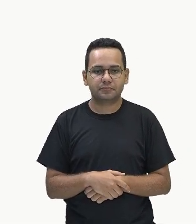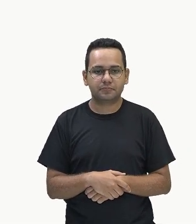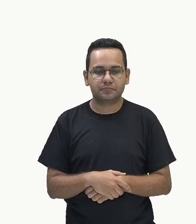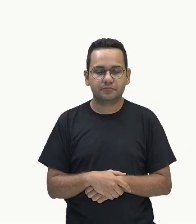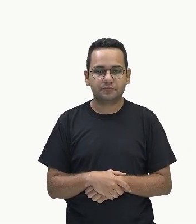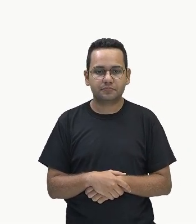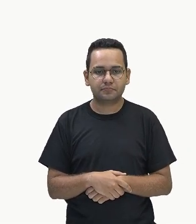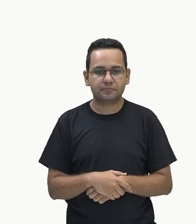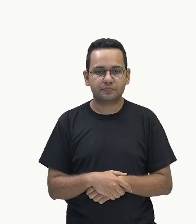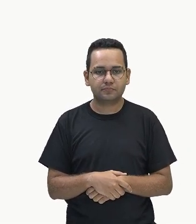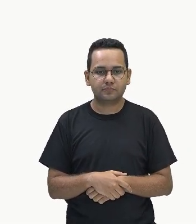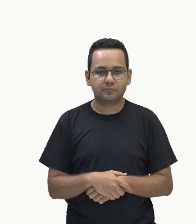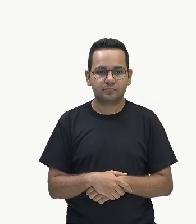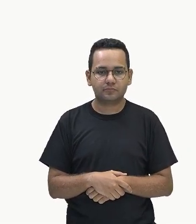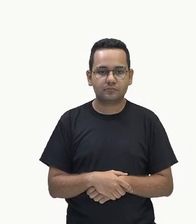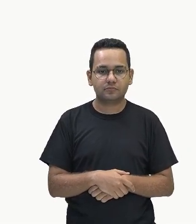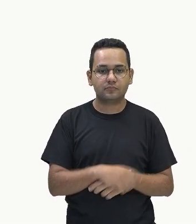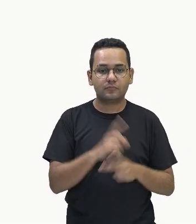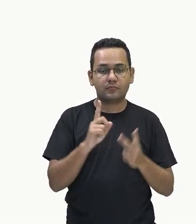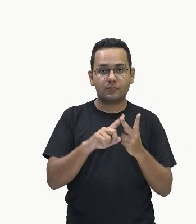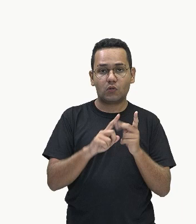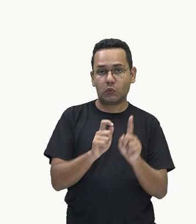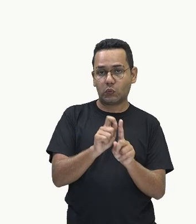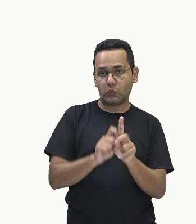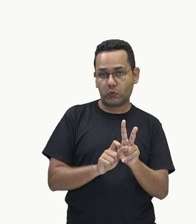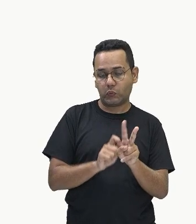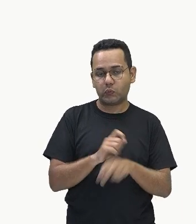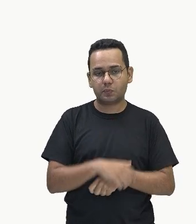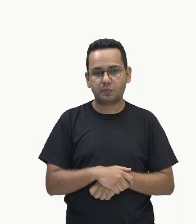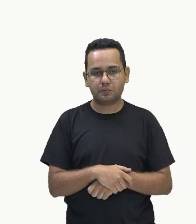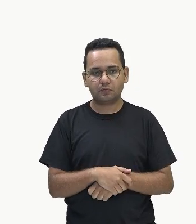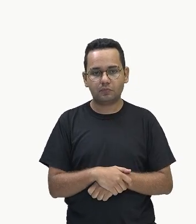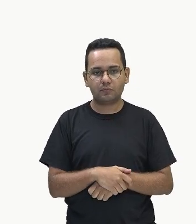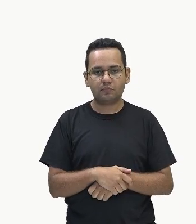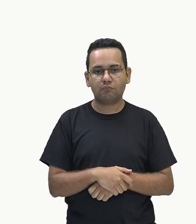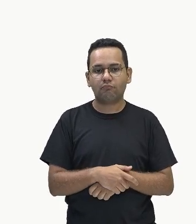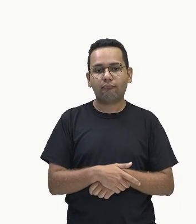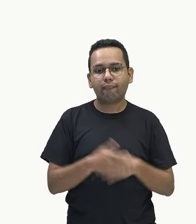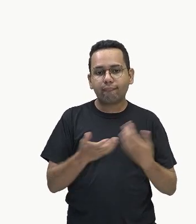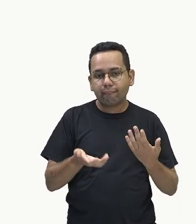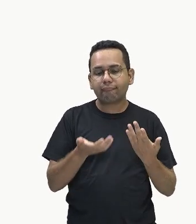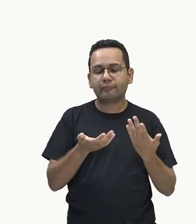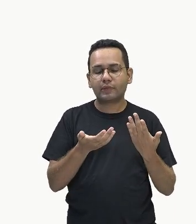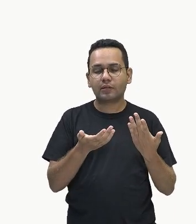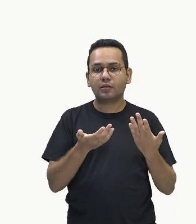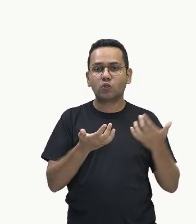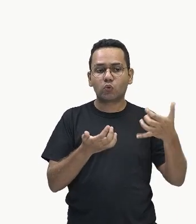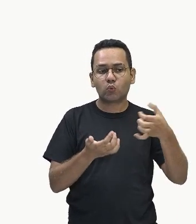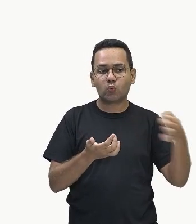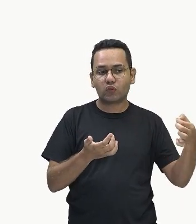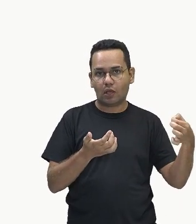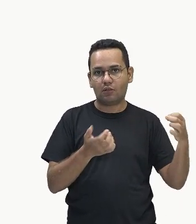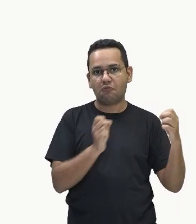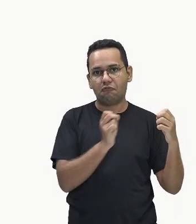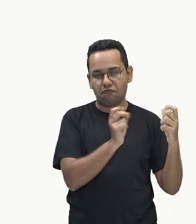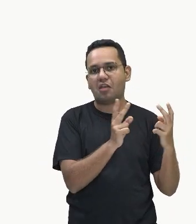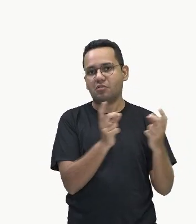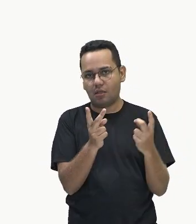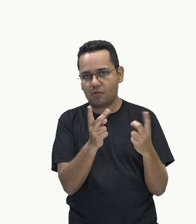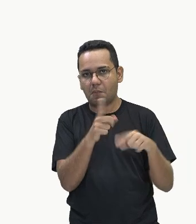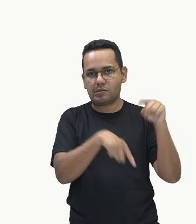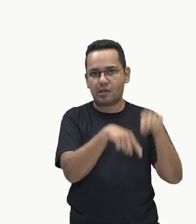cem. No segundo mês, eu saí do cem e vendi duzentos. Mas no terceiro mês, eu voltei